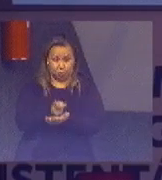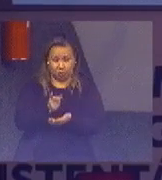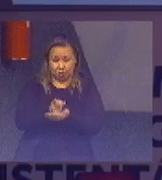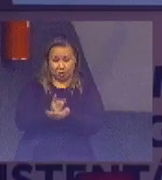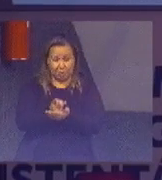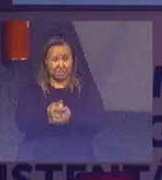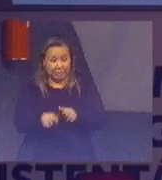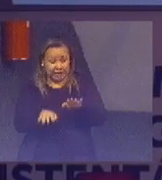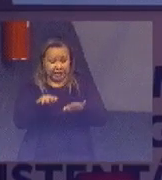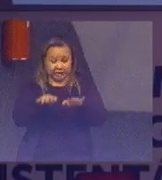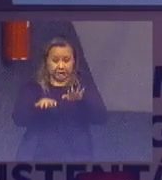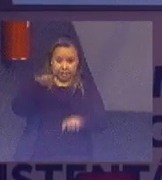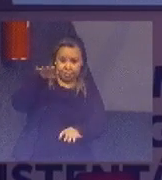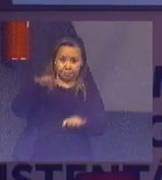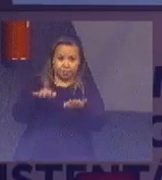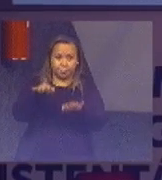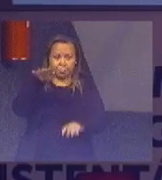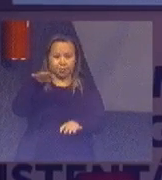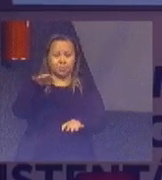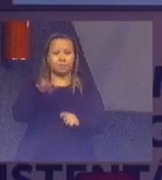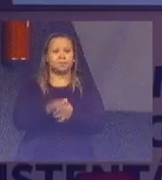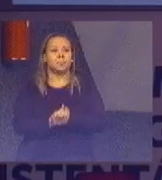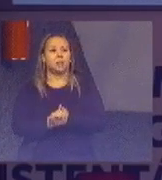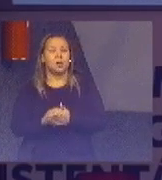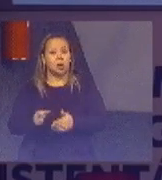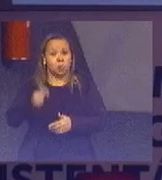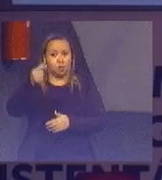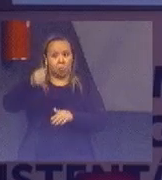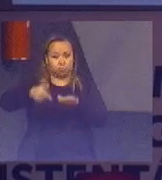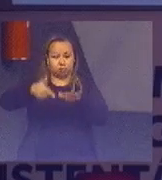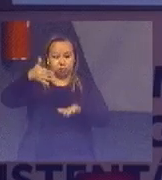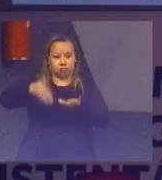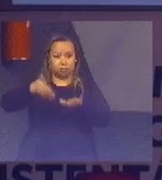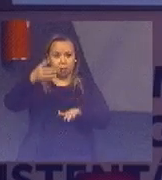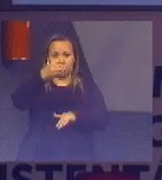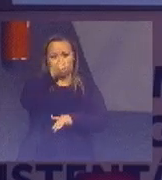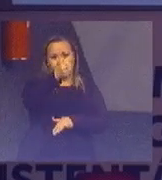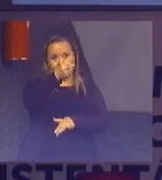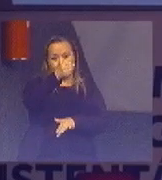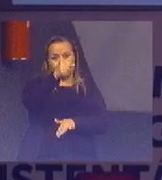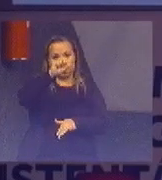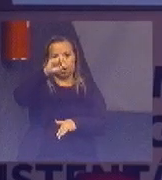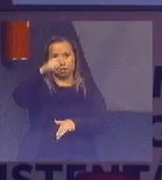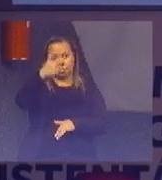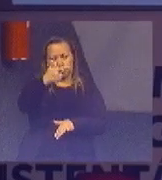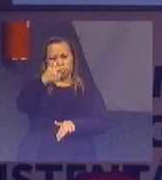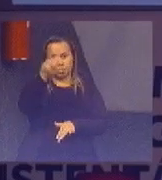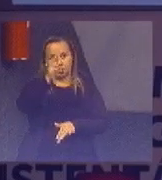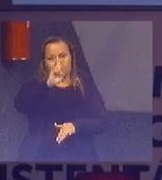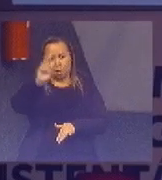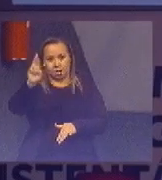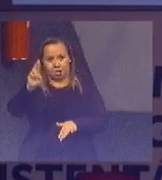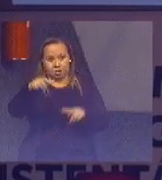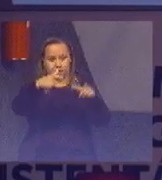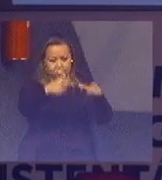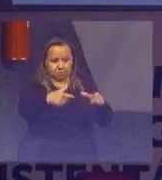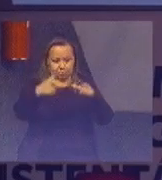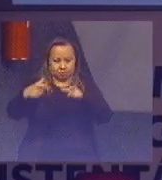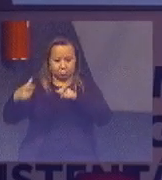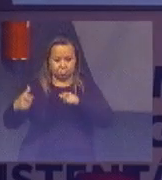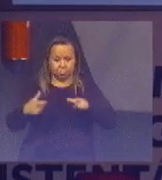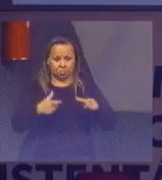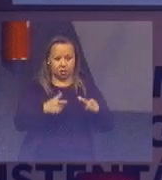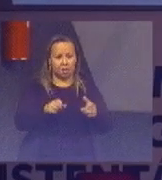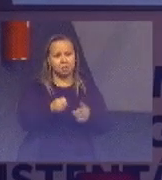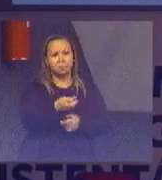pouco os tribunais superiores e os conselhos, com valor mais alto, de 82 reais por metro quadrado, enquanto a gente tem, por exemplo, na